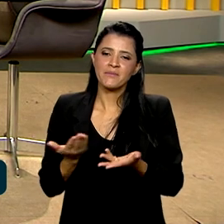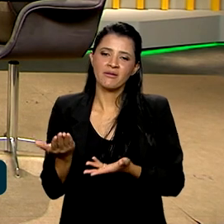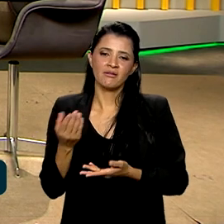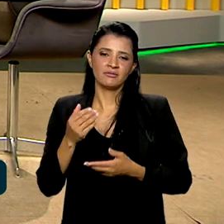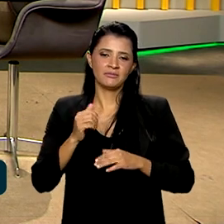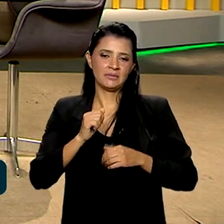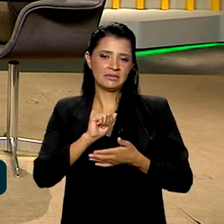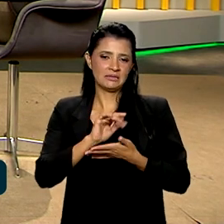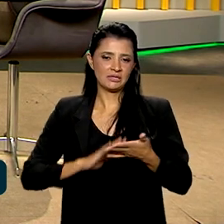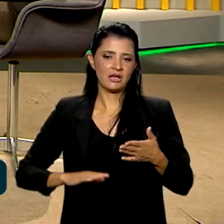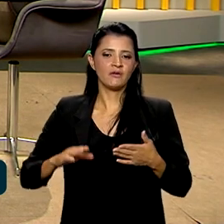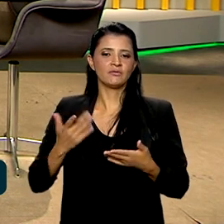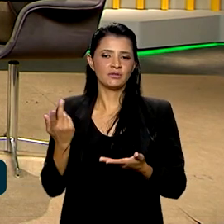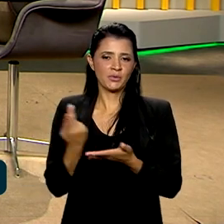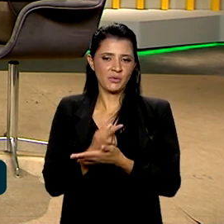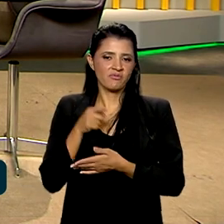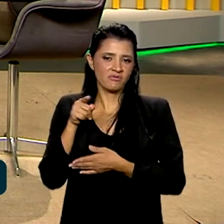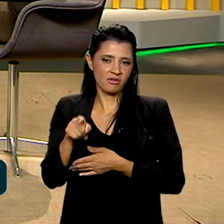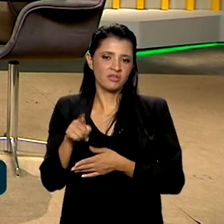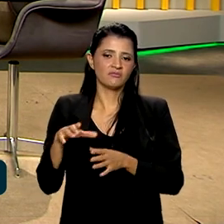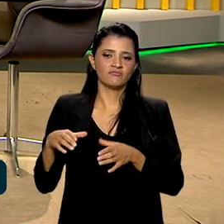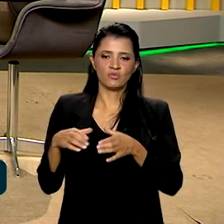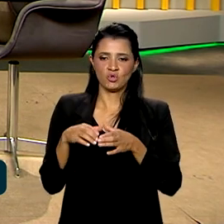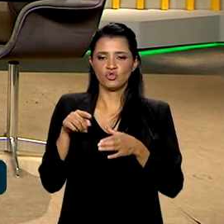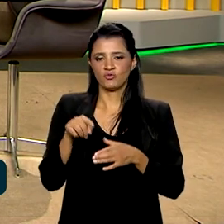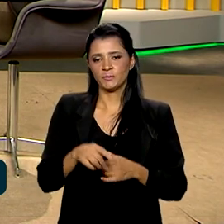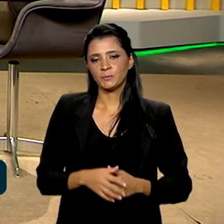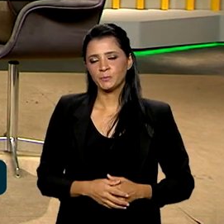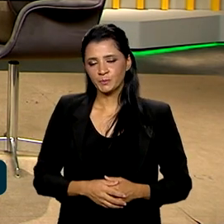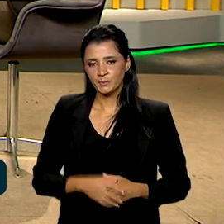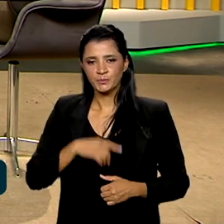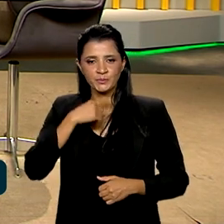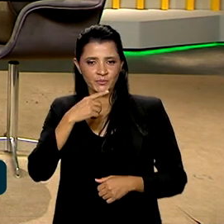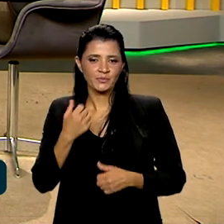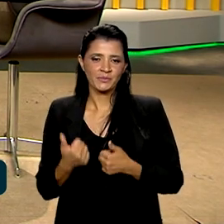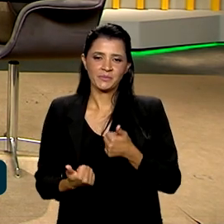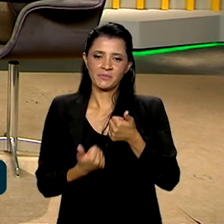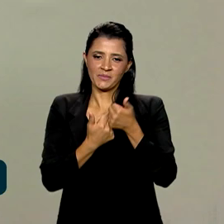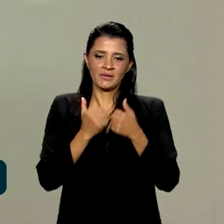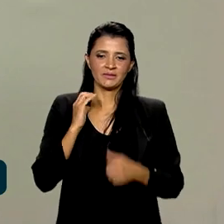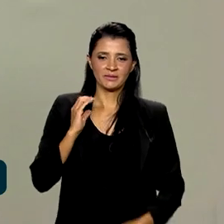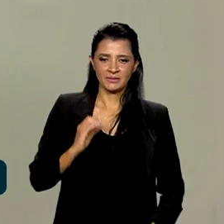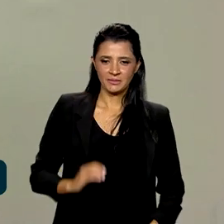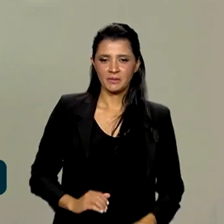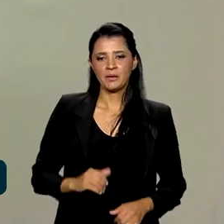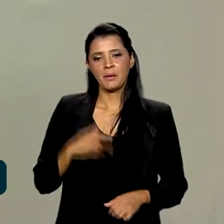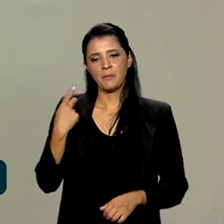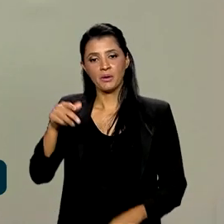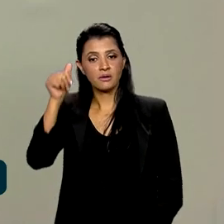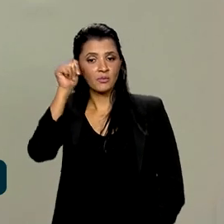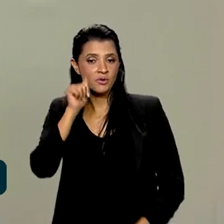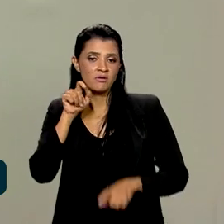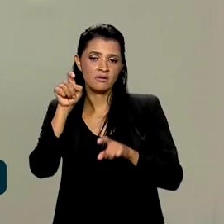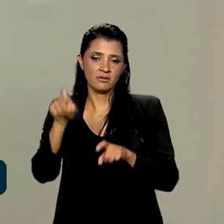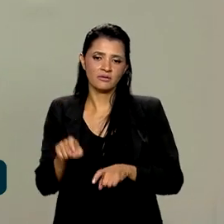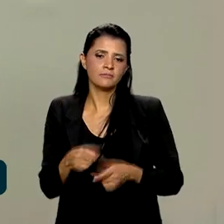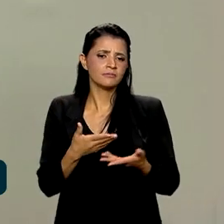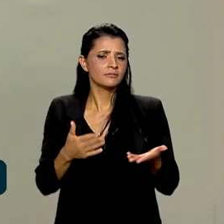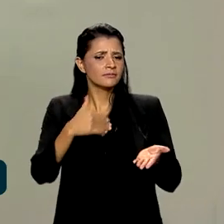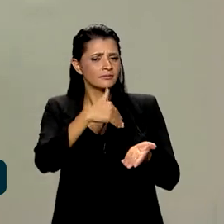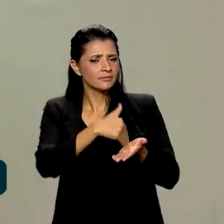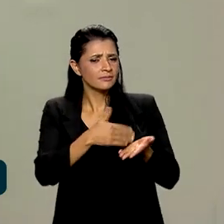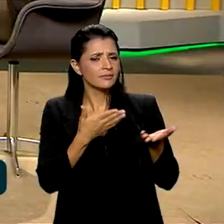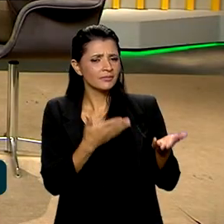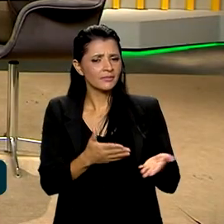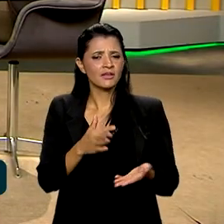atividades reprodutivas que acontecem de forma coletiva. Sem dúvida. Apoio e cidadania para as mulheres do campo. Secretária Fernanda